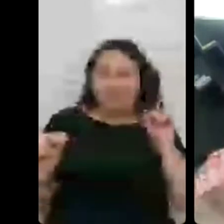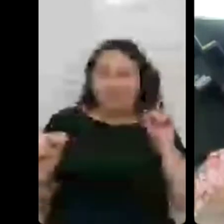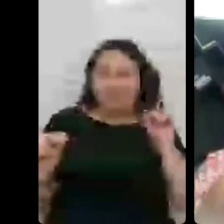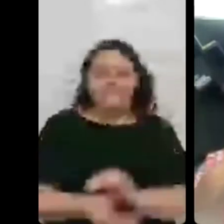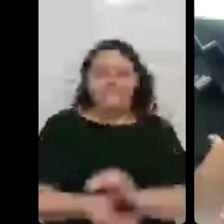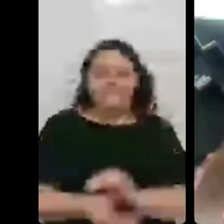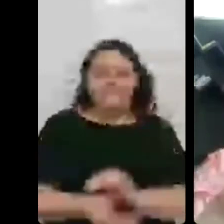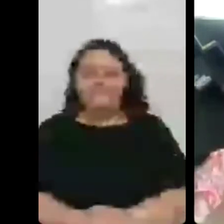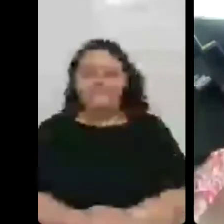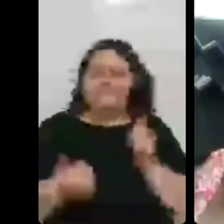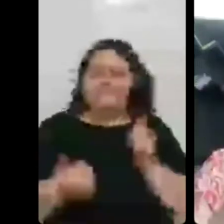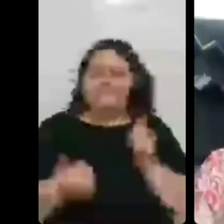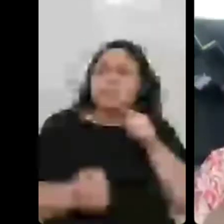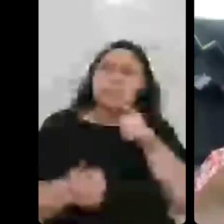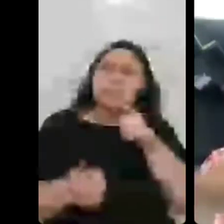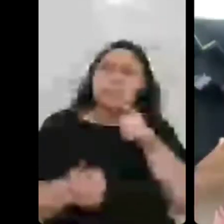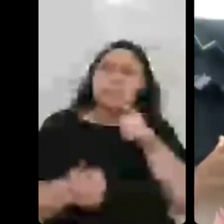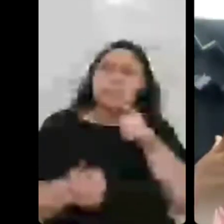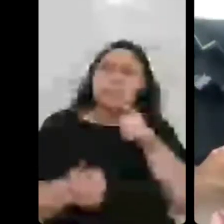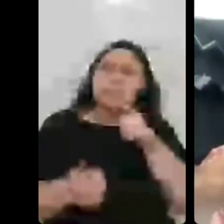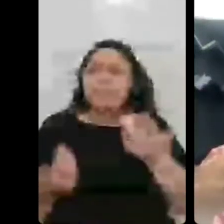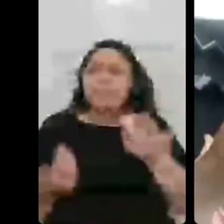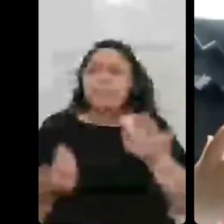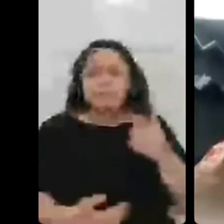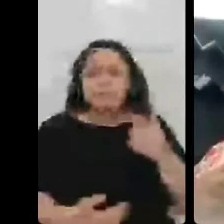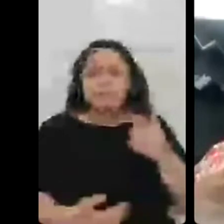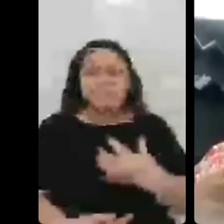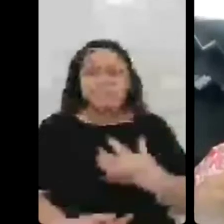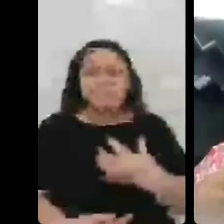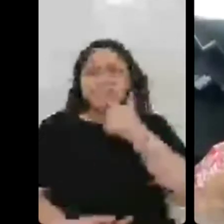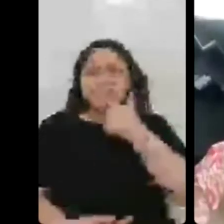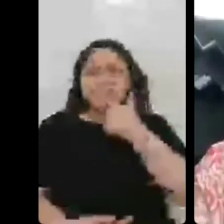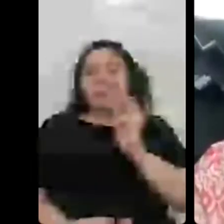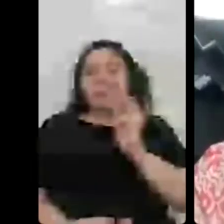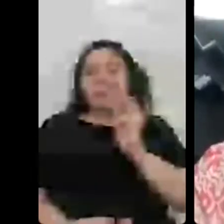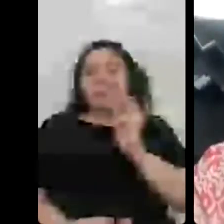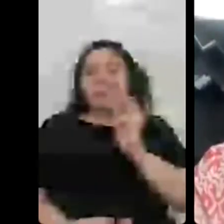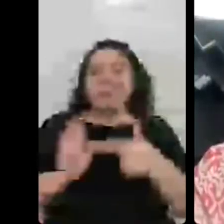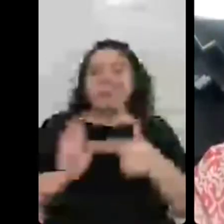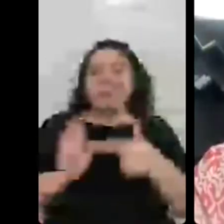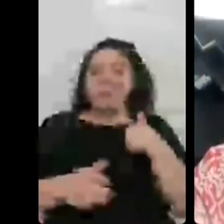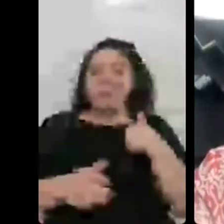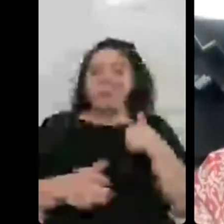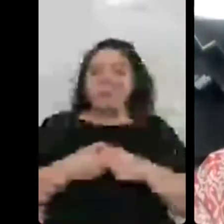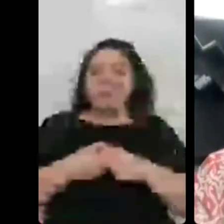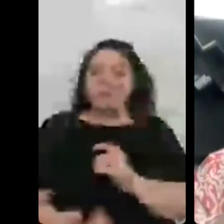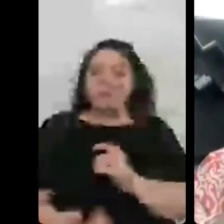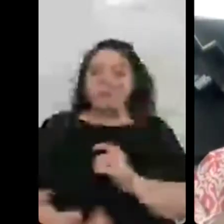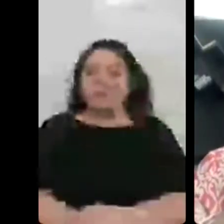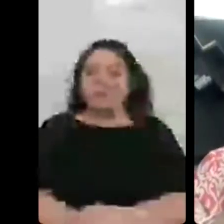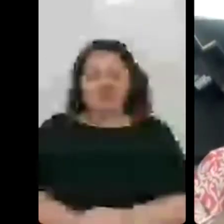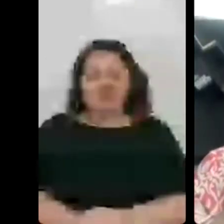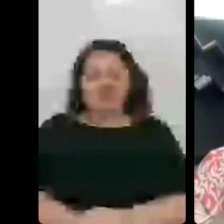é que tá e um dia que a senhora tava e um dia que não tava então foi muito legal mostrar que eu tava de volta de alguma forma né